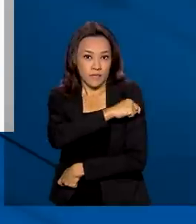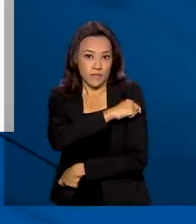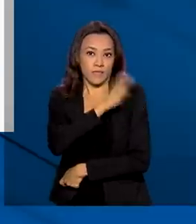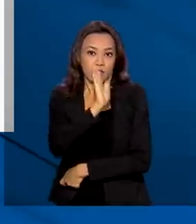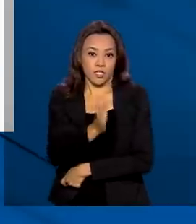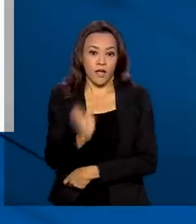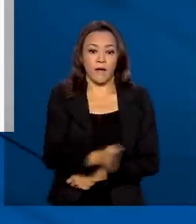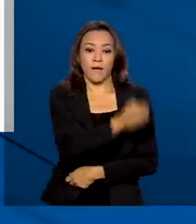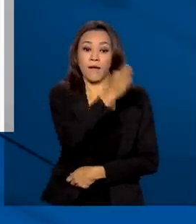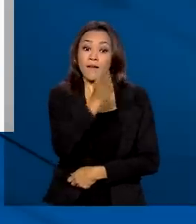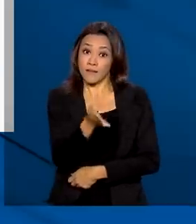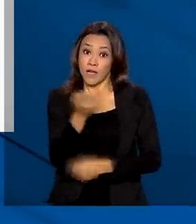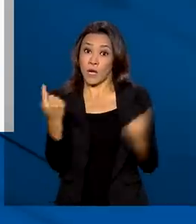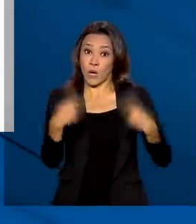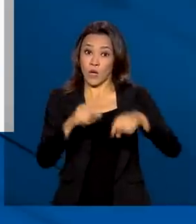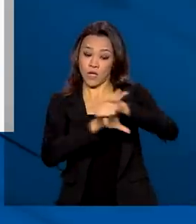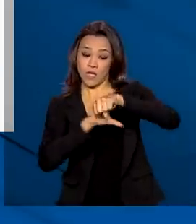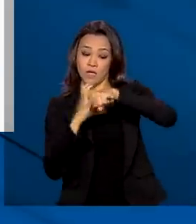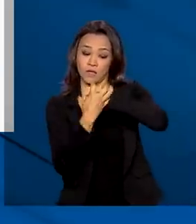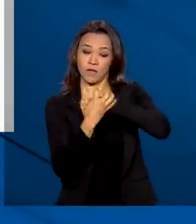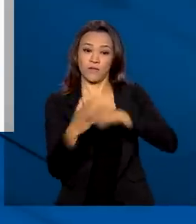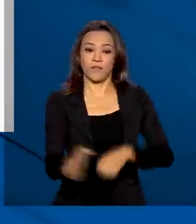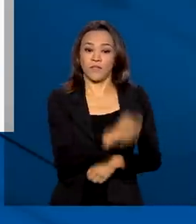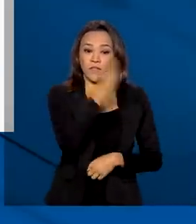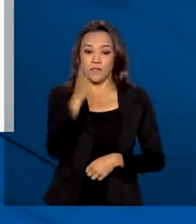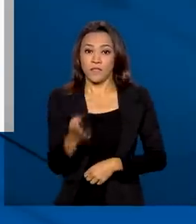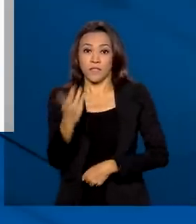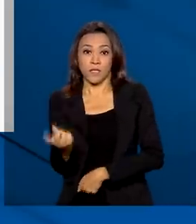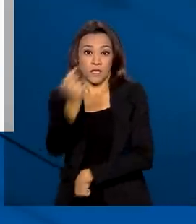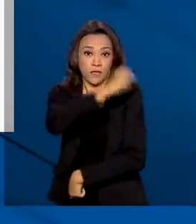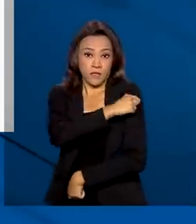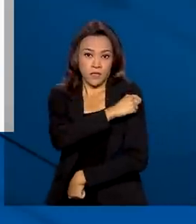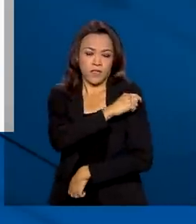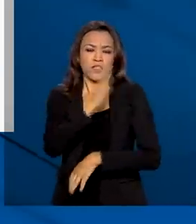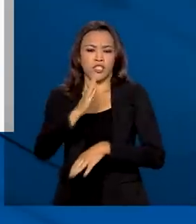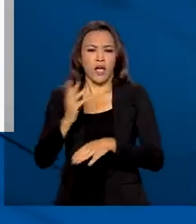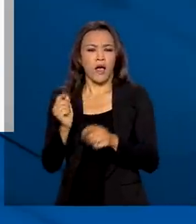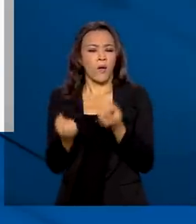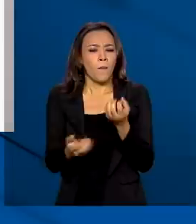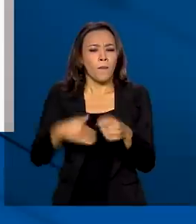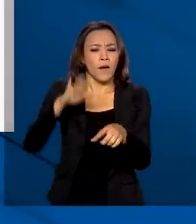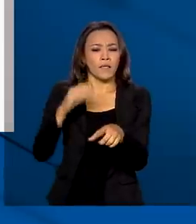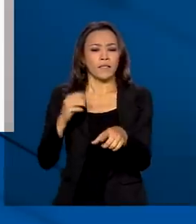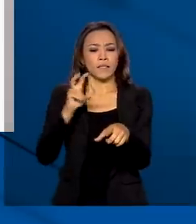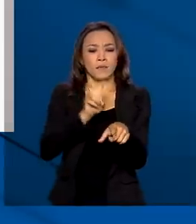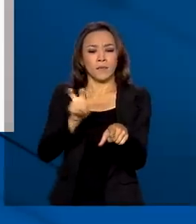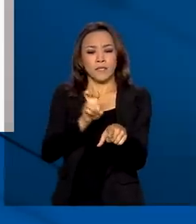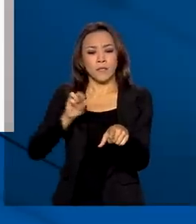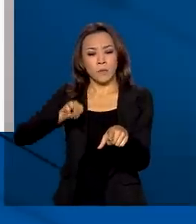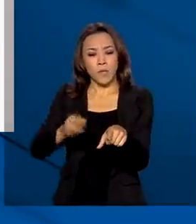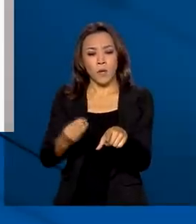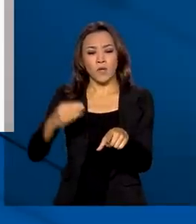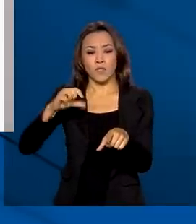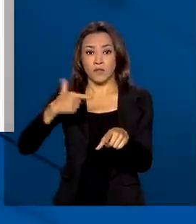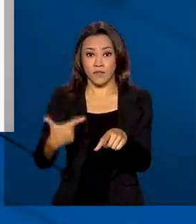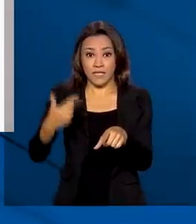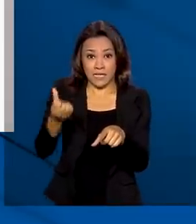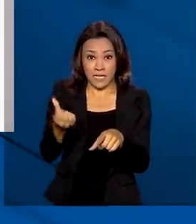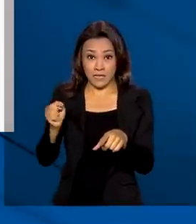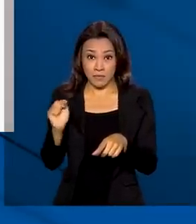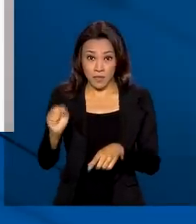contra a Covid-19. As doses aplicadas ultrapassam 55 milhões e 26 mil.